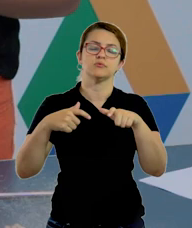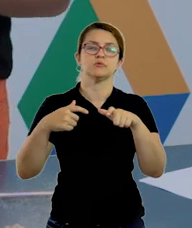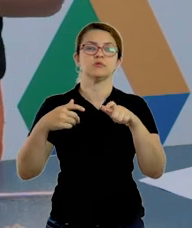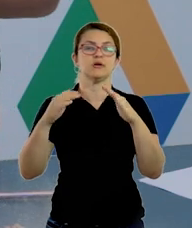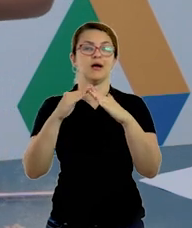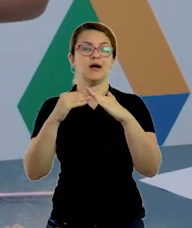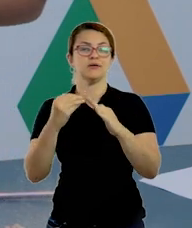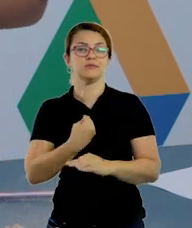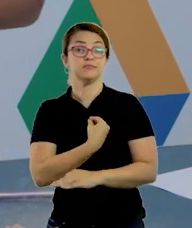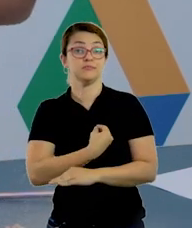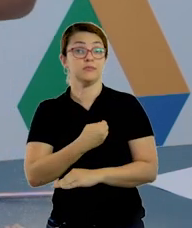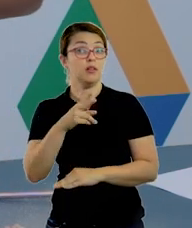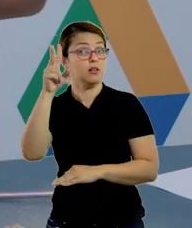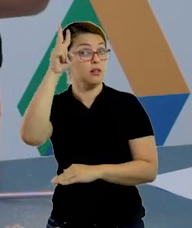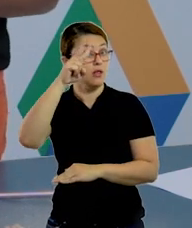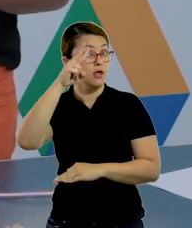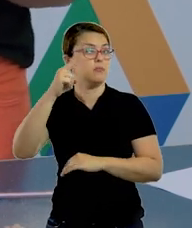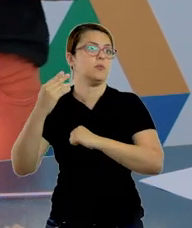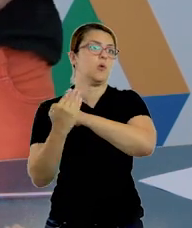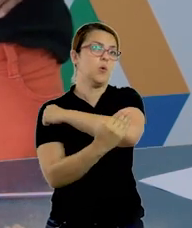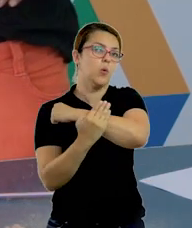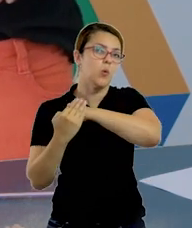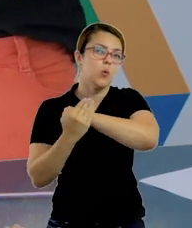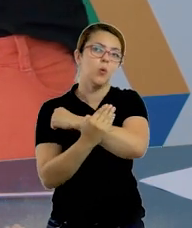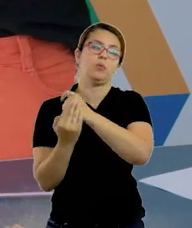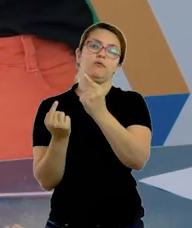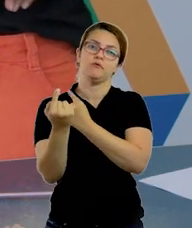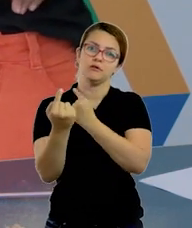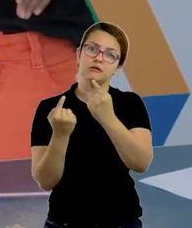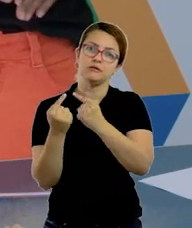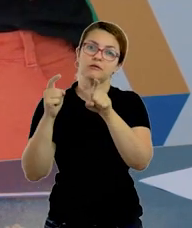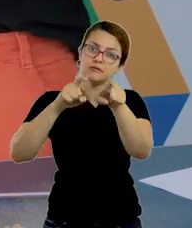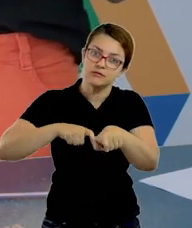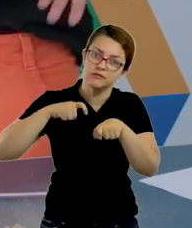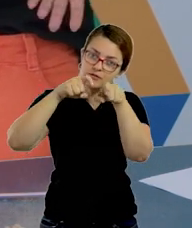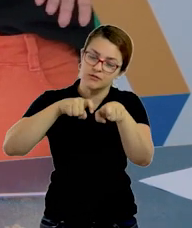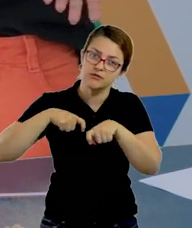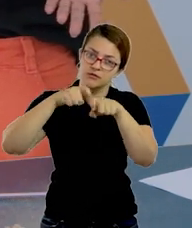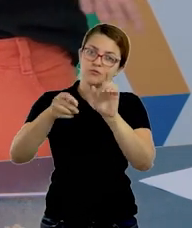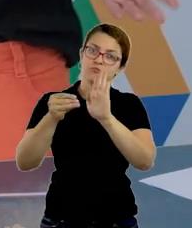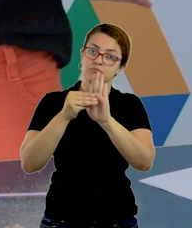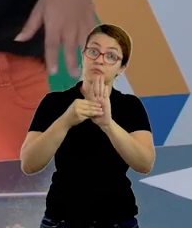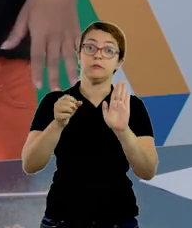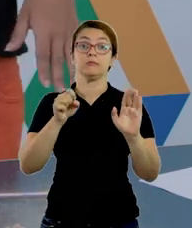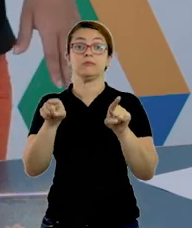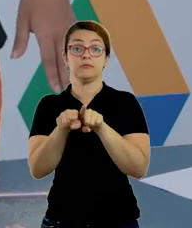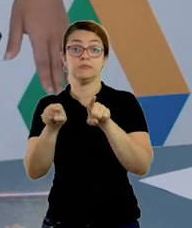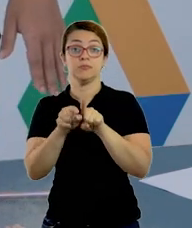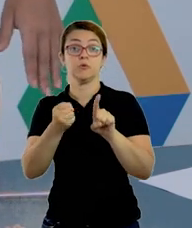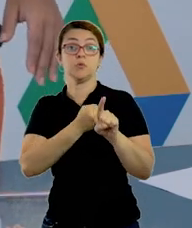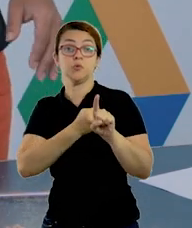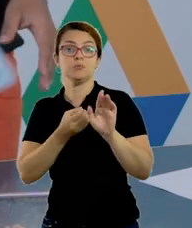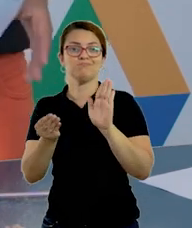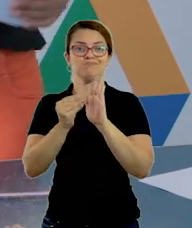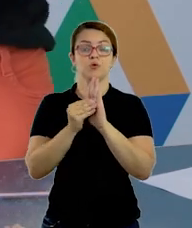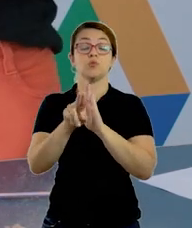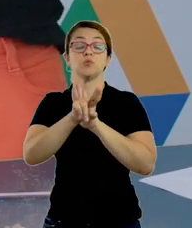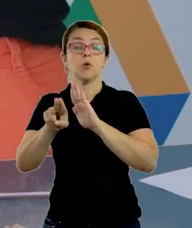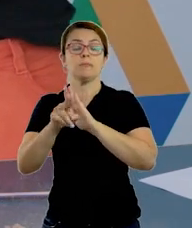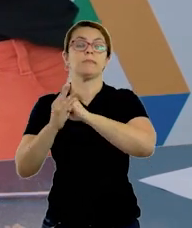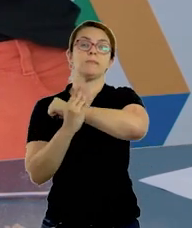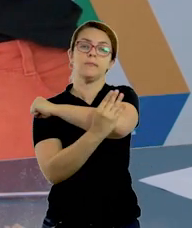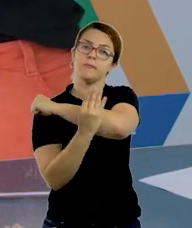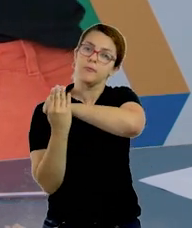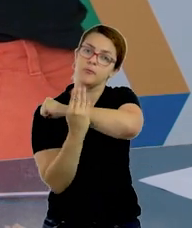etc. Indique também o número da casa e o nome do bairro. Então, pra responder essa pergunta, lembra lá da correspondência que eu falei pra vocês pegarem.